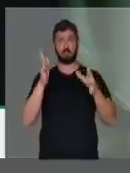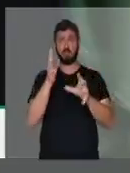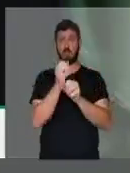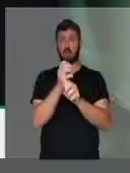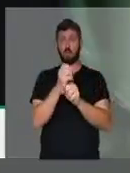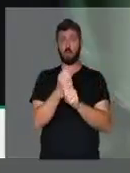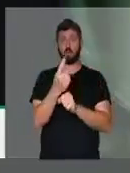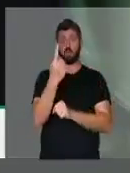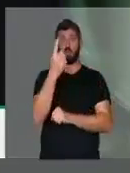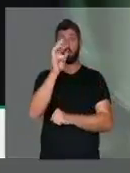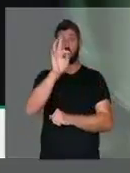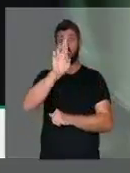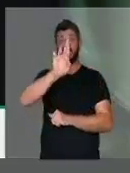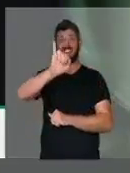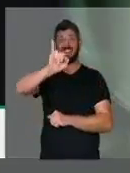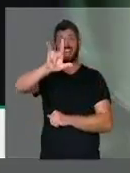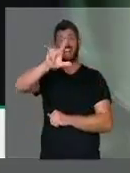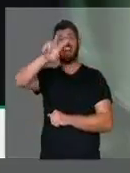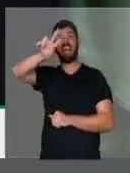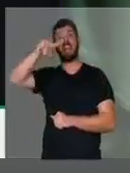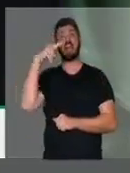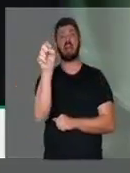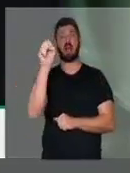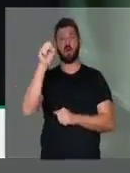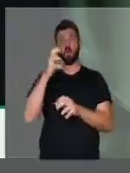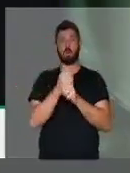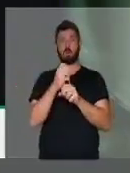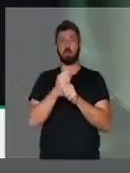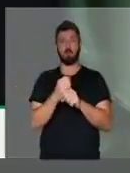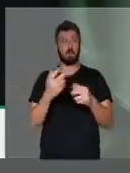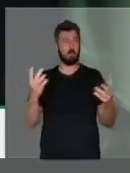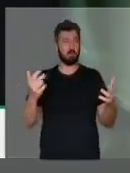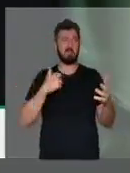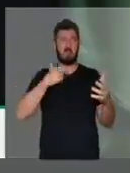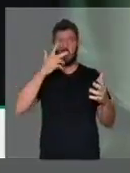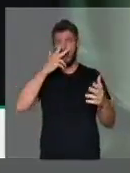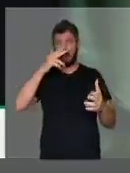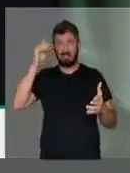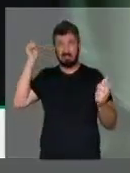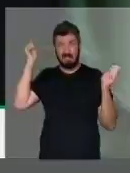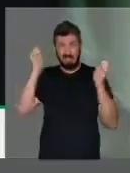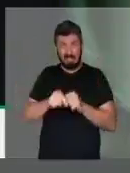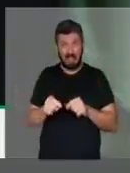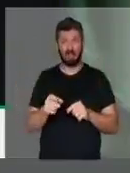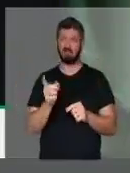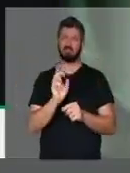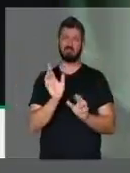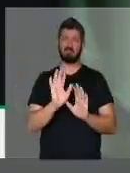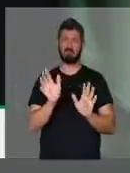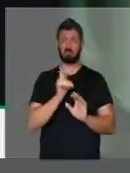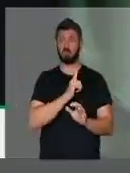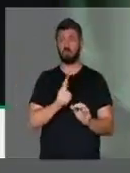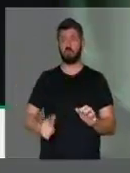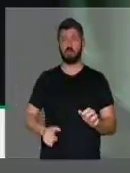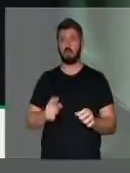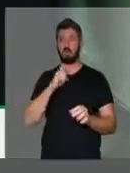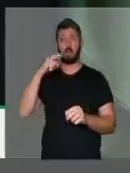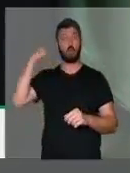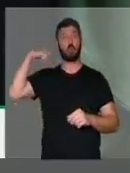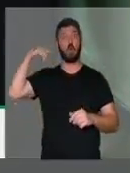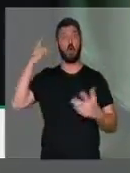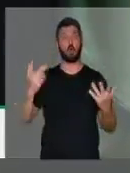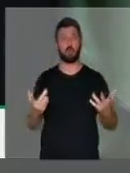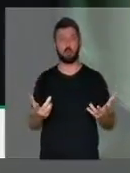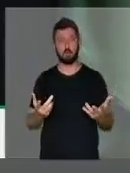conta que pode chegar a um trilhão a isenção. Eu não acredito que chegue nisso. Nenhum governo seria tão